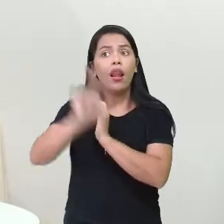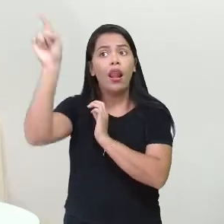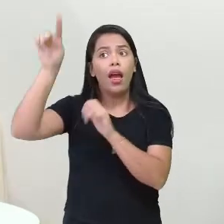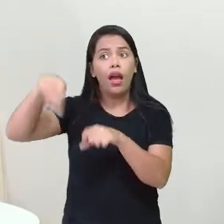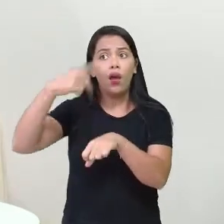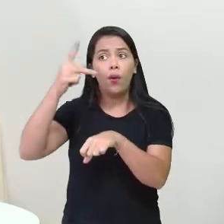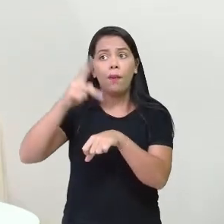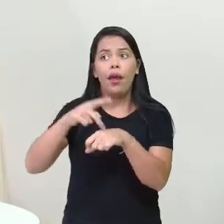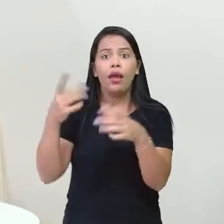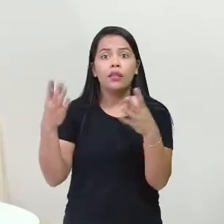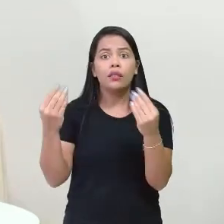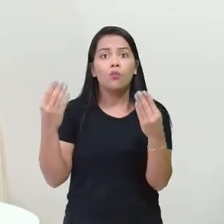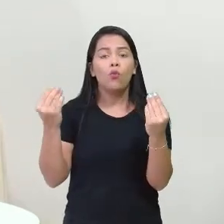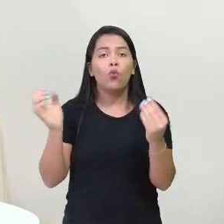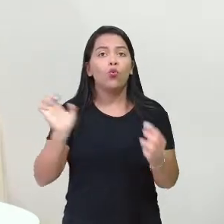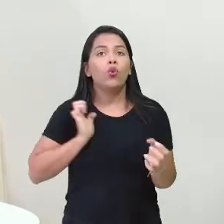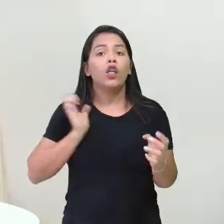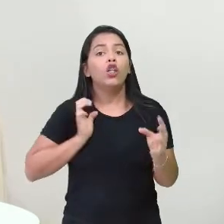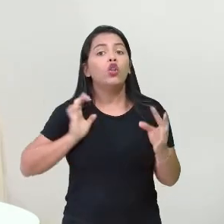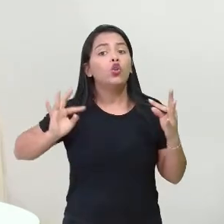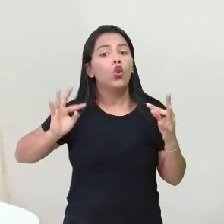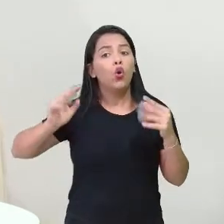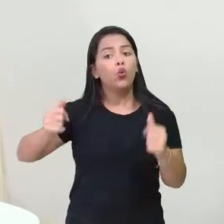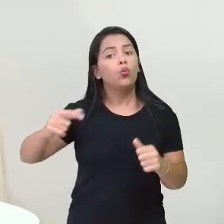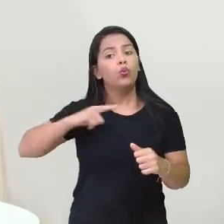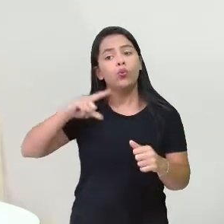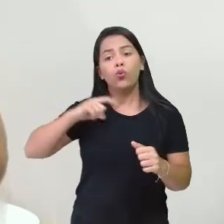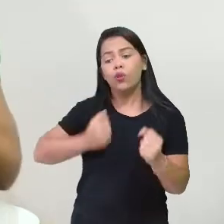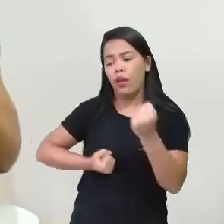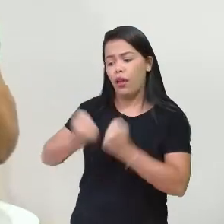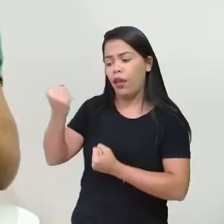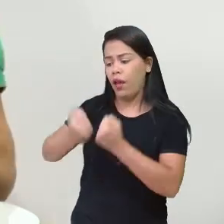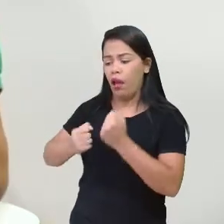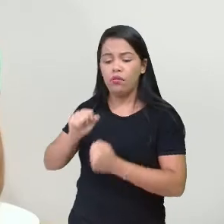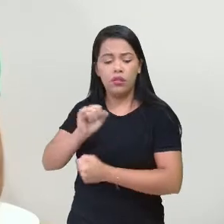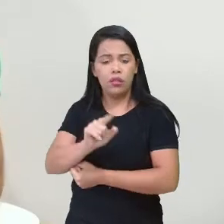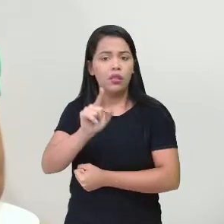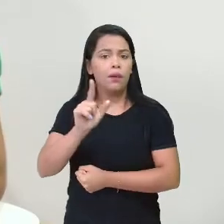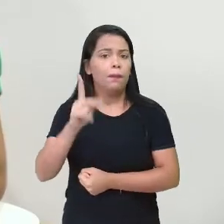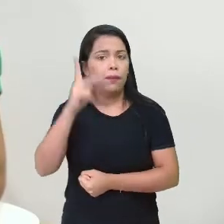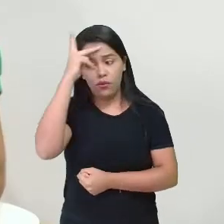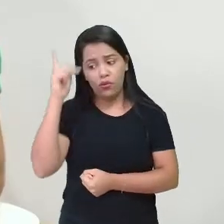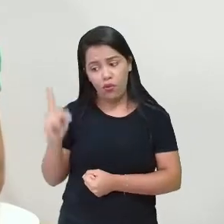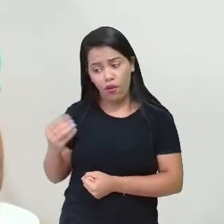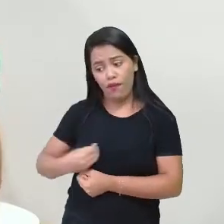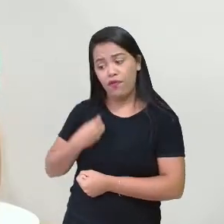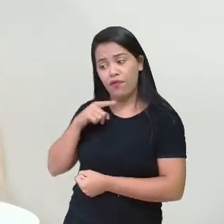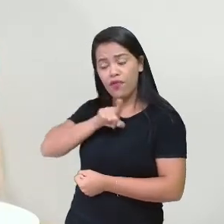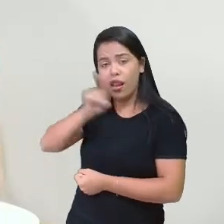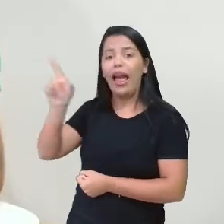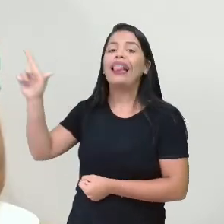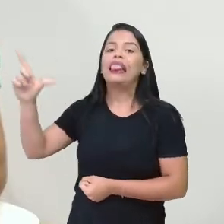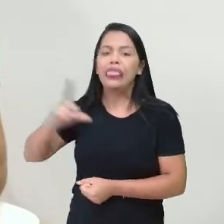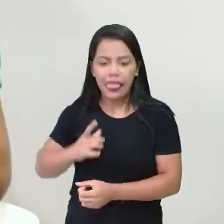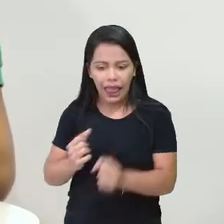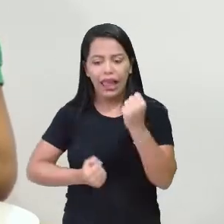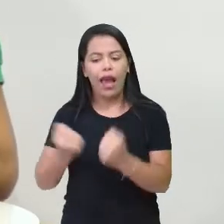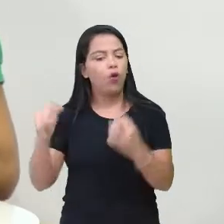todo mundo lá tem veículo, todo mundo tem carro. Quem mora no Catar tem carro. Vamos para Catar. E aí,